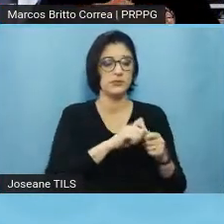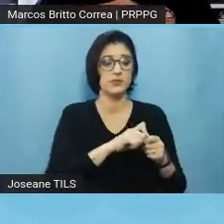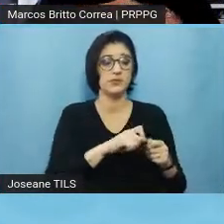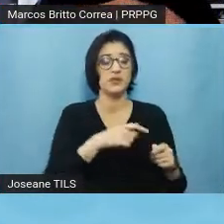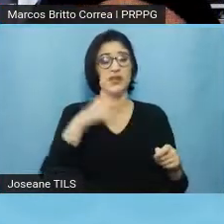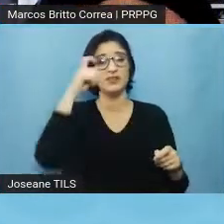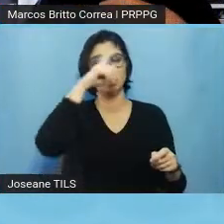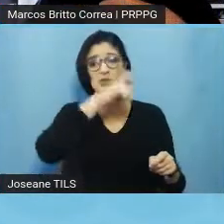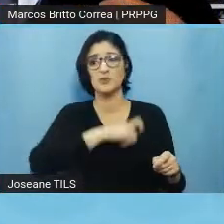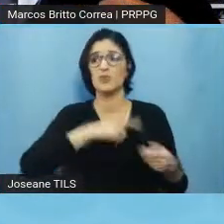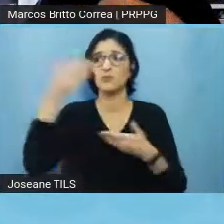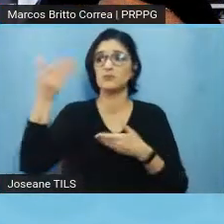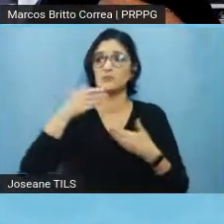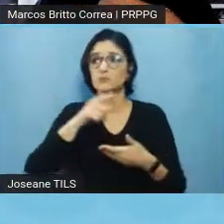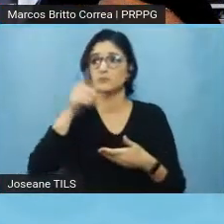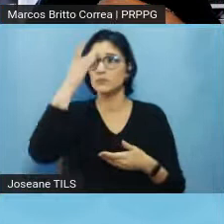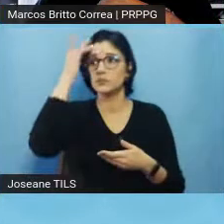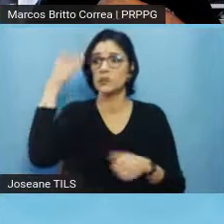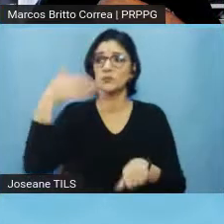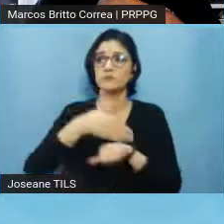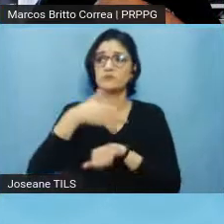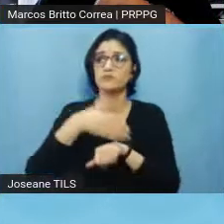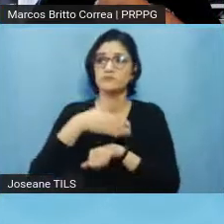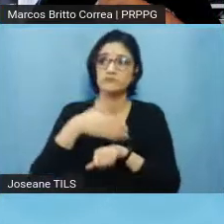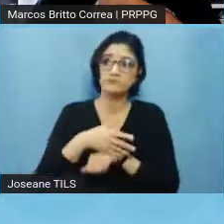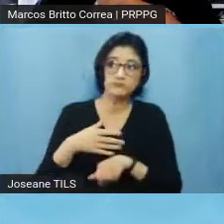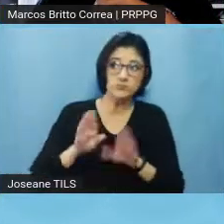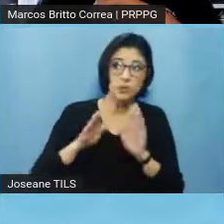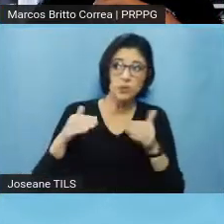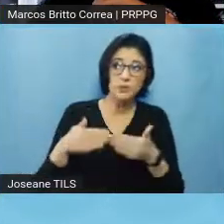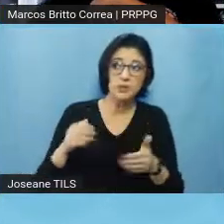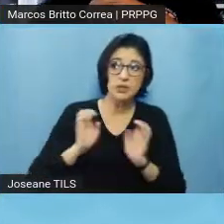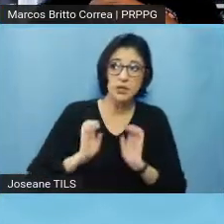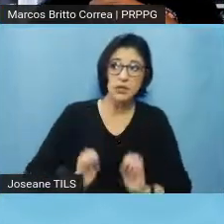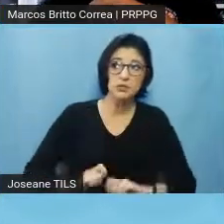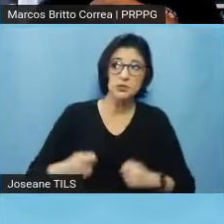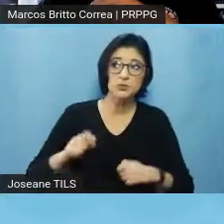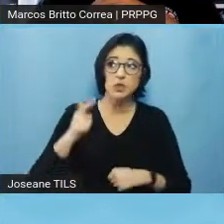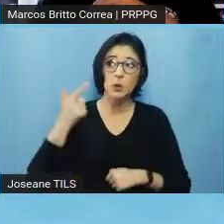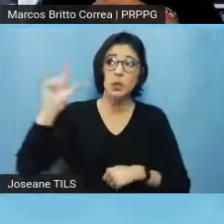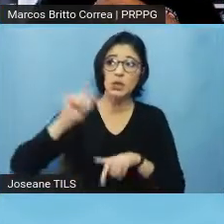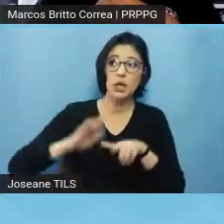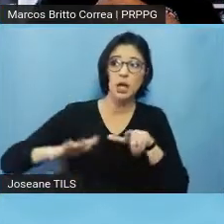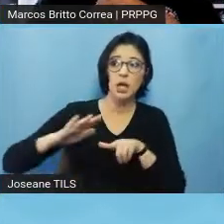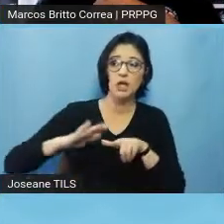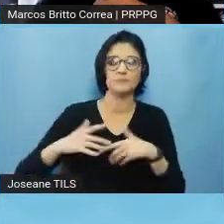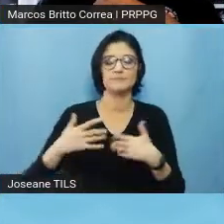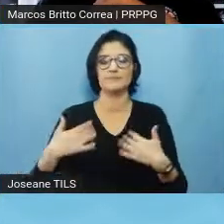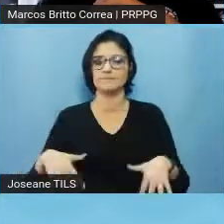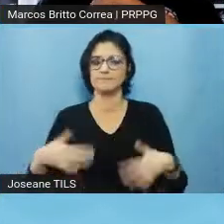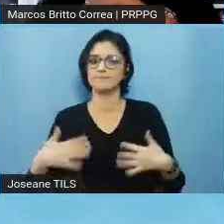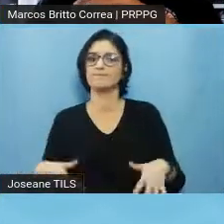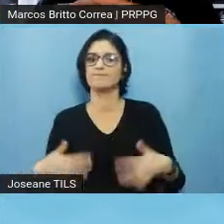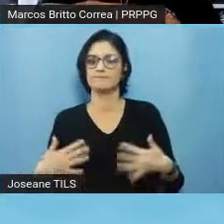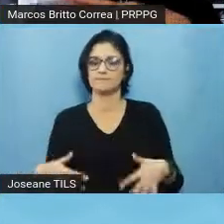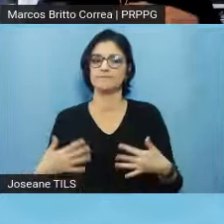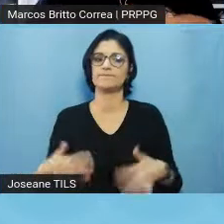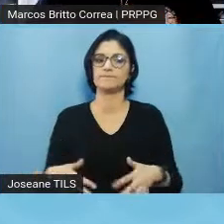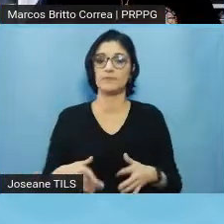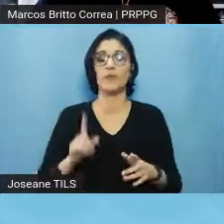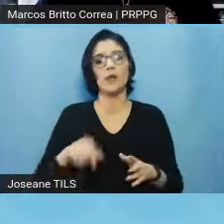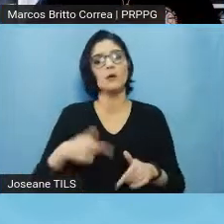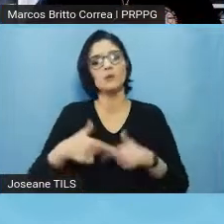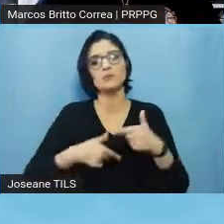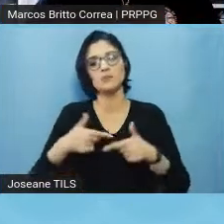participar dos comitês de ética com formação em outras áreas, né, então é um trabalho que está se iniciando,